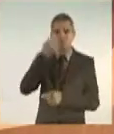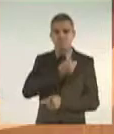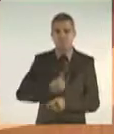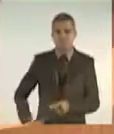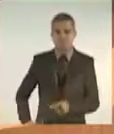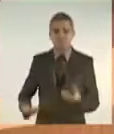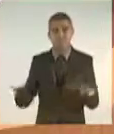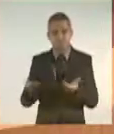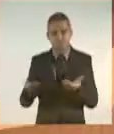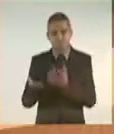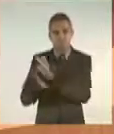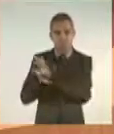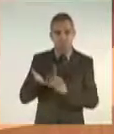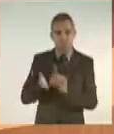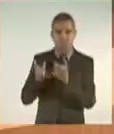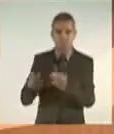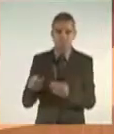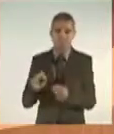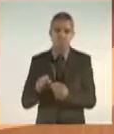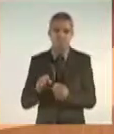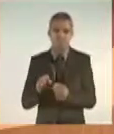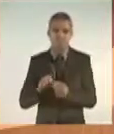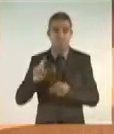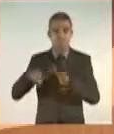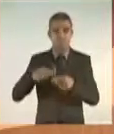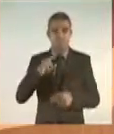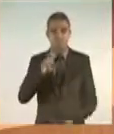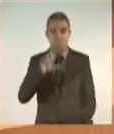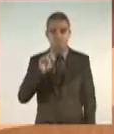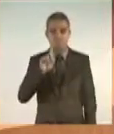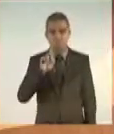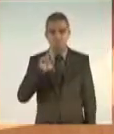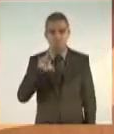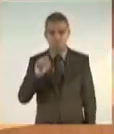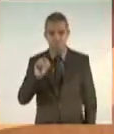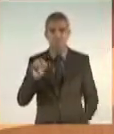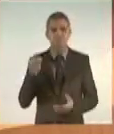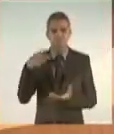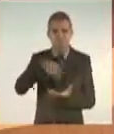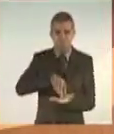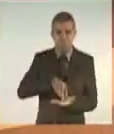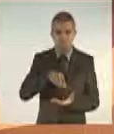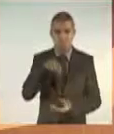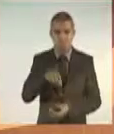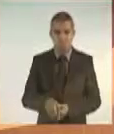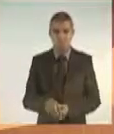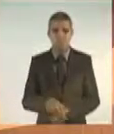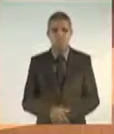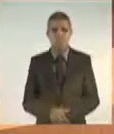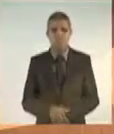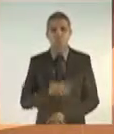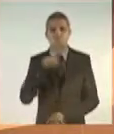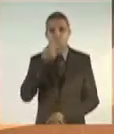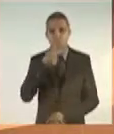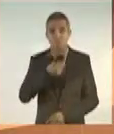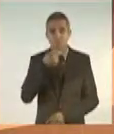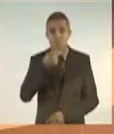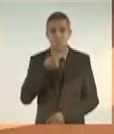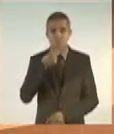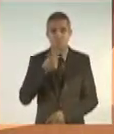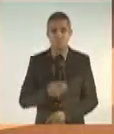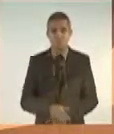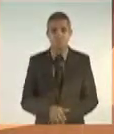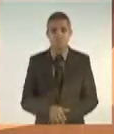agora. Daqui a pouco, o deputado Rogério vai subir nessa tribuna para falar que